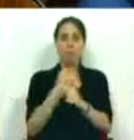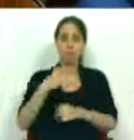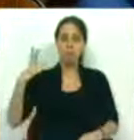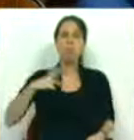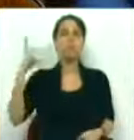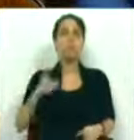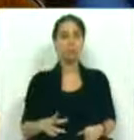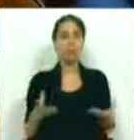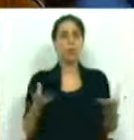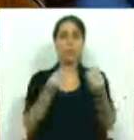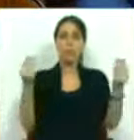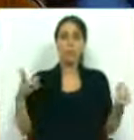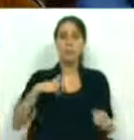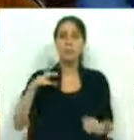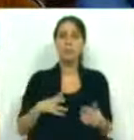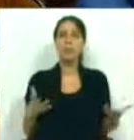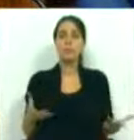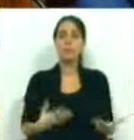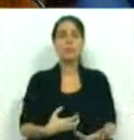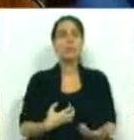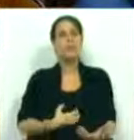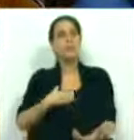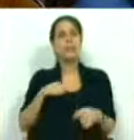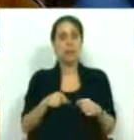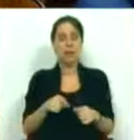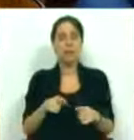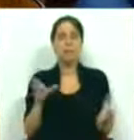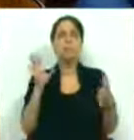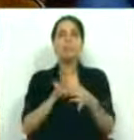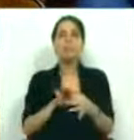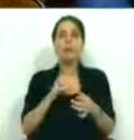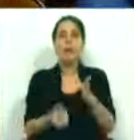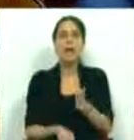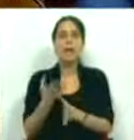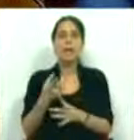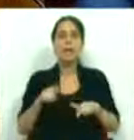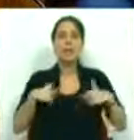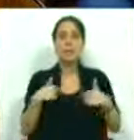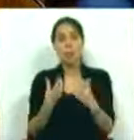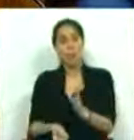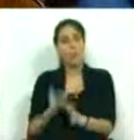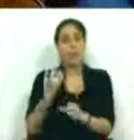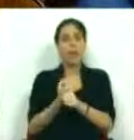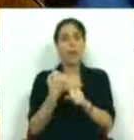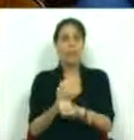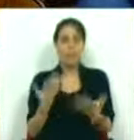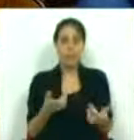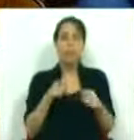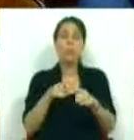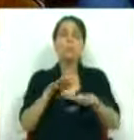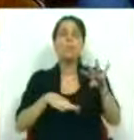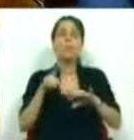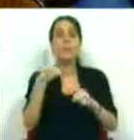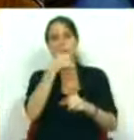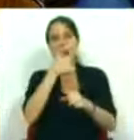portugueses se encontram consiste na criação do próprio emprego, através do